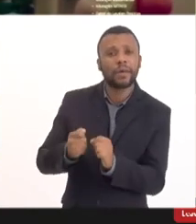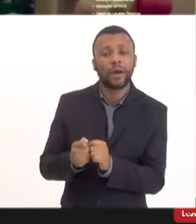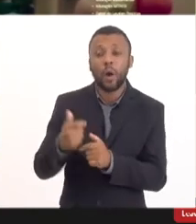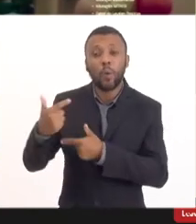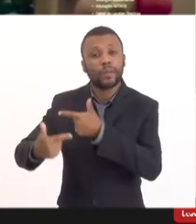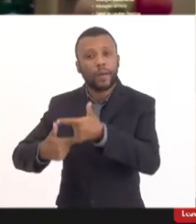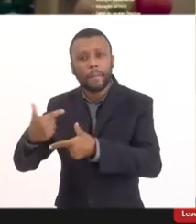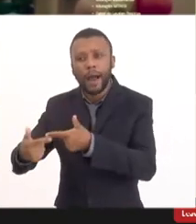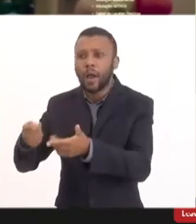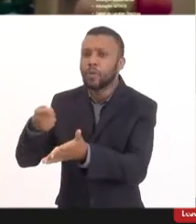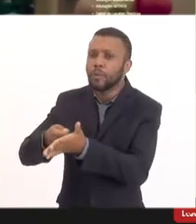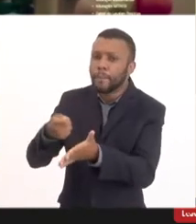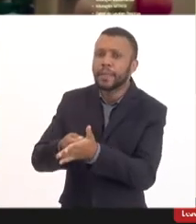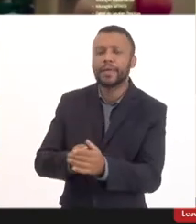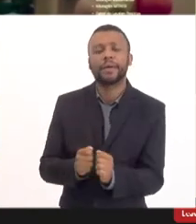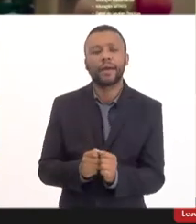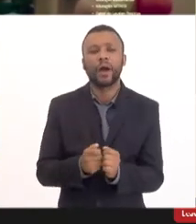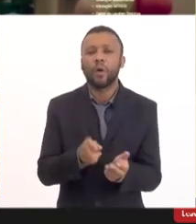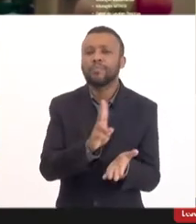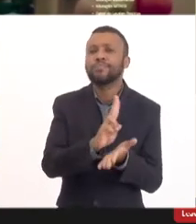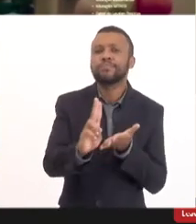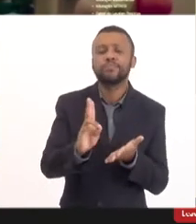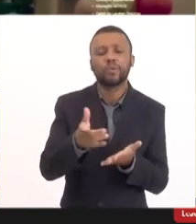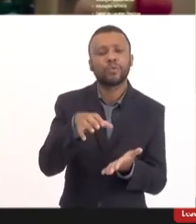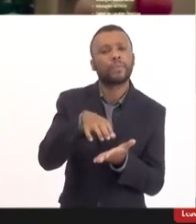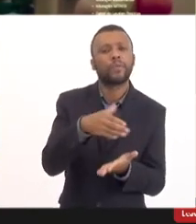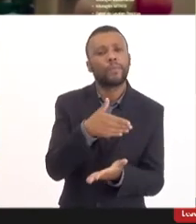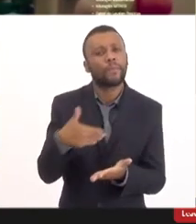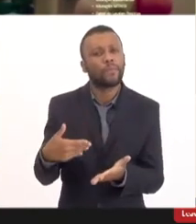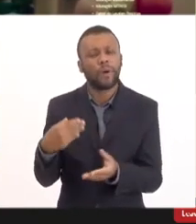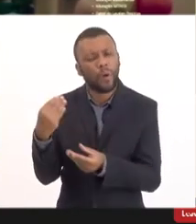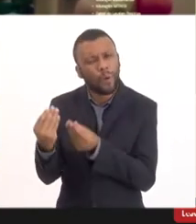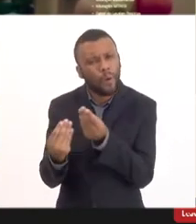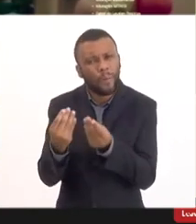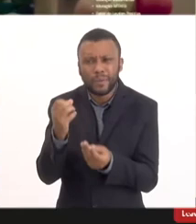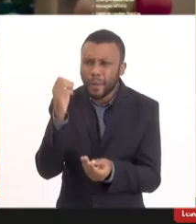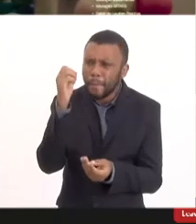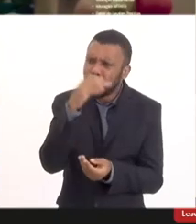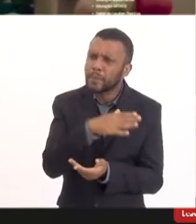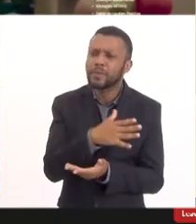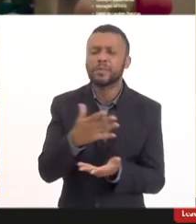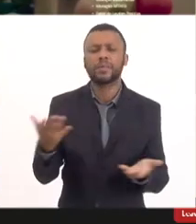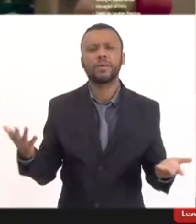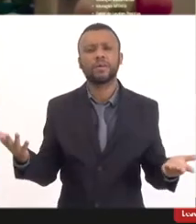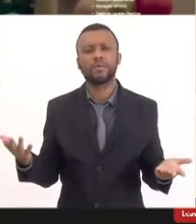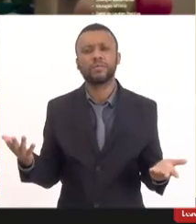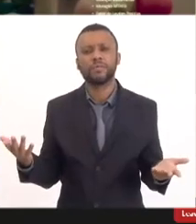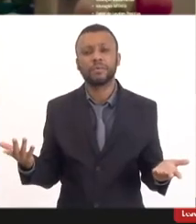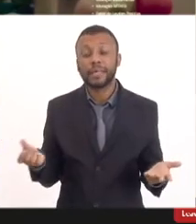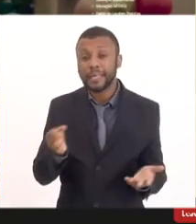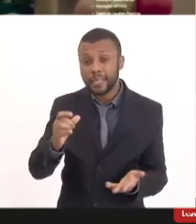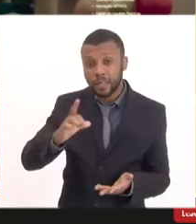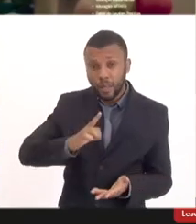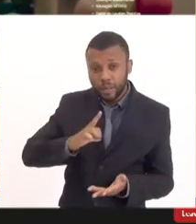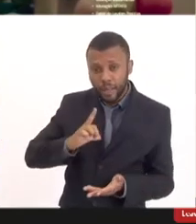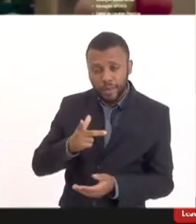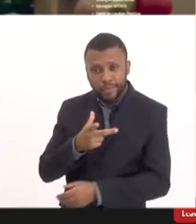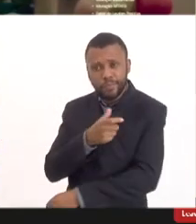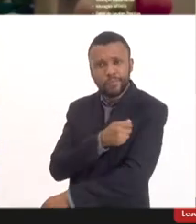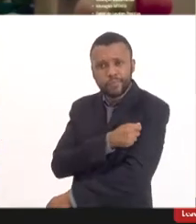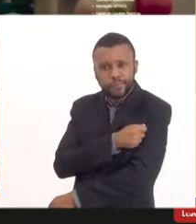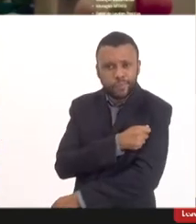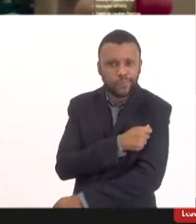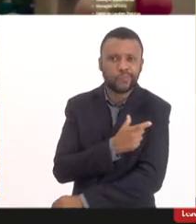obriga a universidade que te obriga o estabelecimento público como como isso é uma é uma aberração porque se eu tenho isso eu tenho eu posso falar